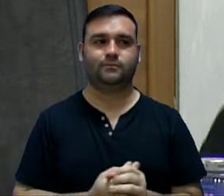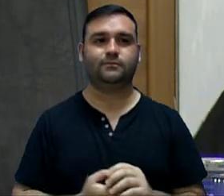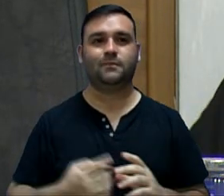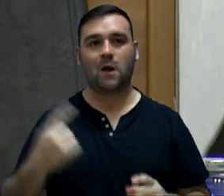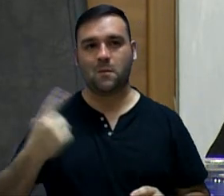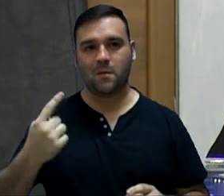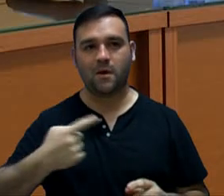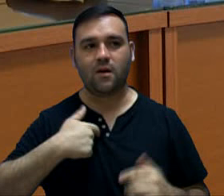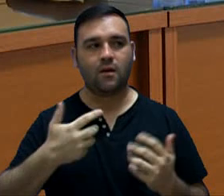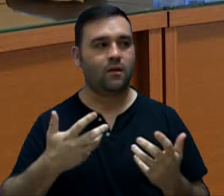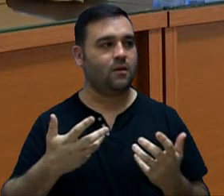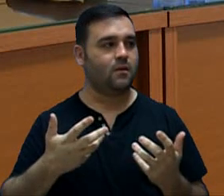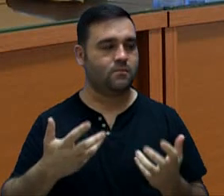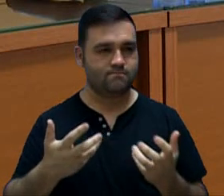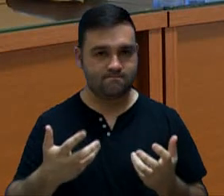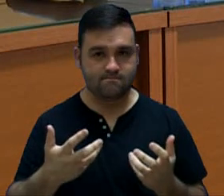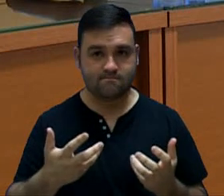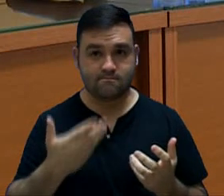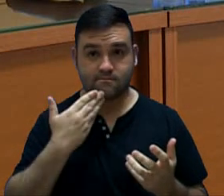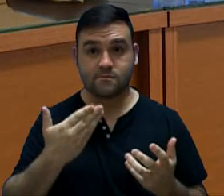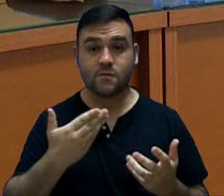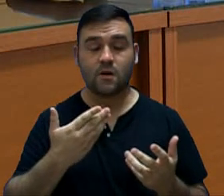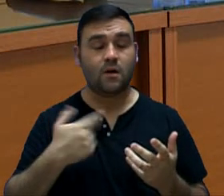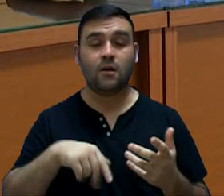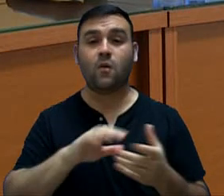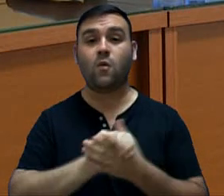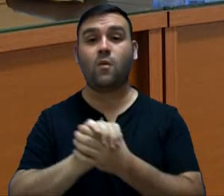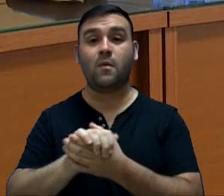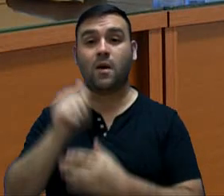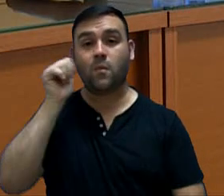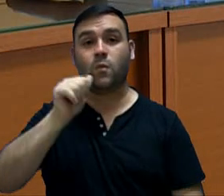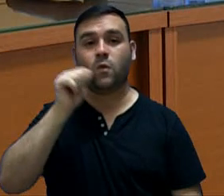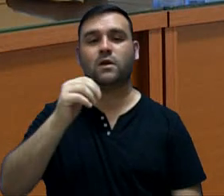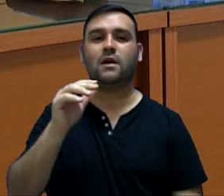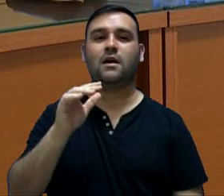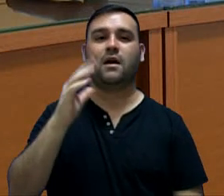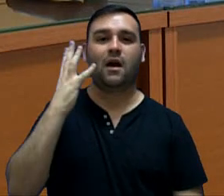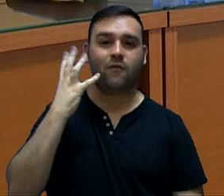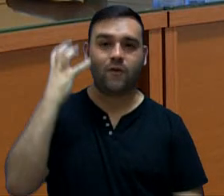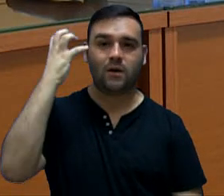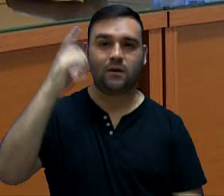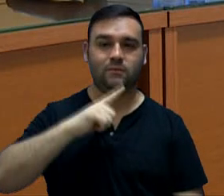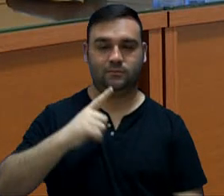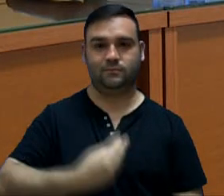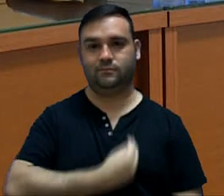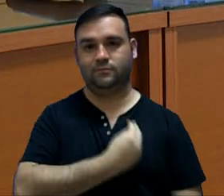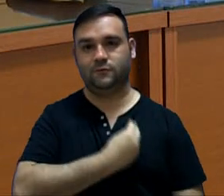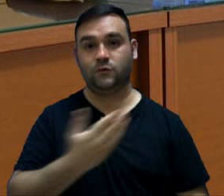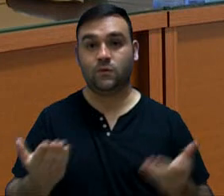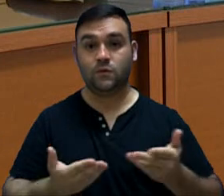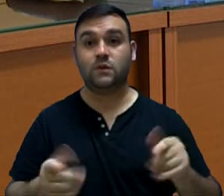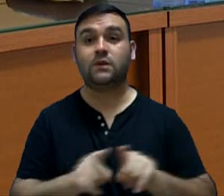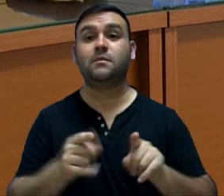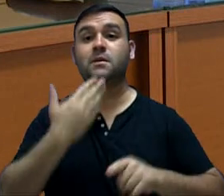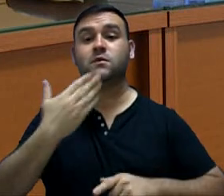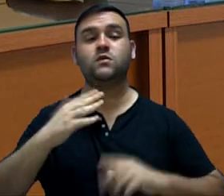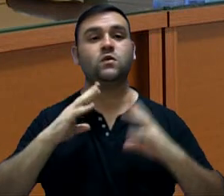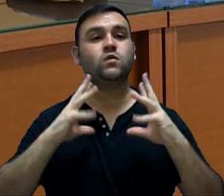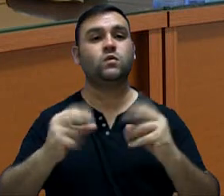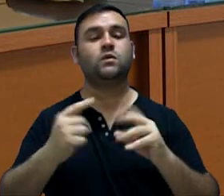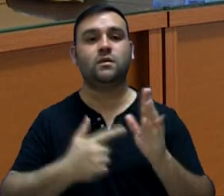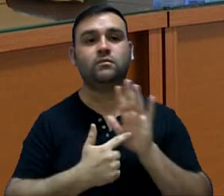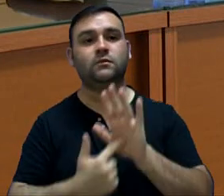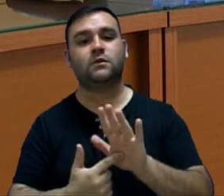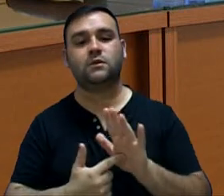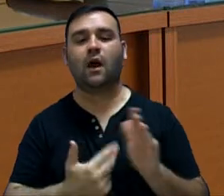Primeiramente, queria mandar uma saudação para a vereadora Fernanda Garcia, que está aqui presente, e gostaria de pedir que os presentes se